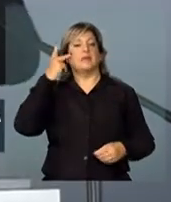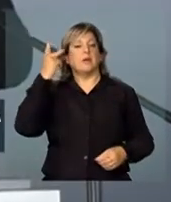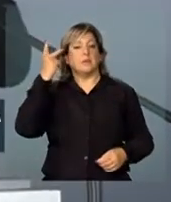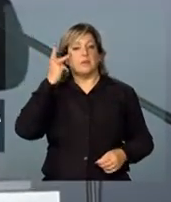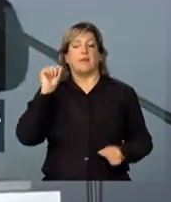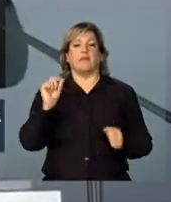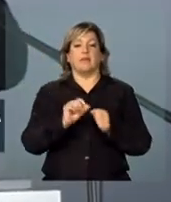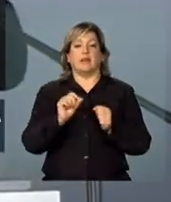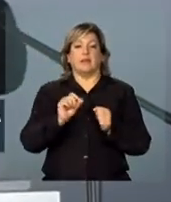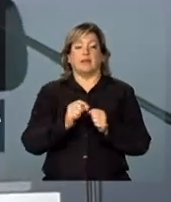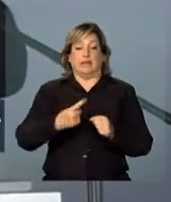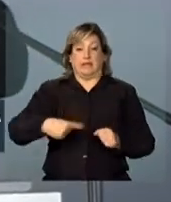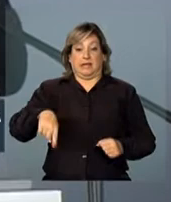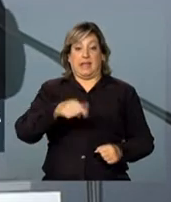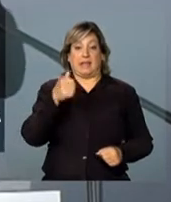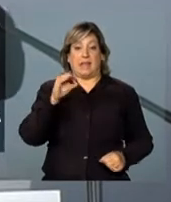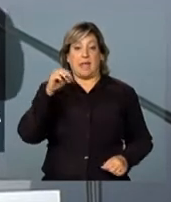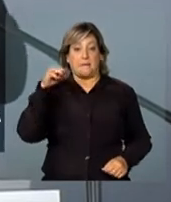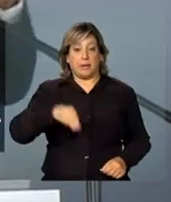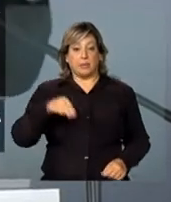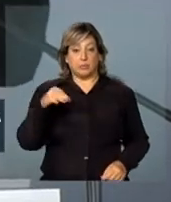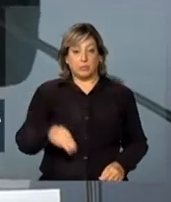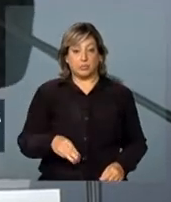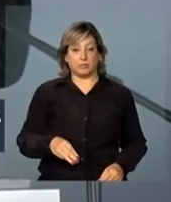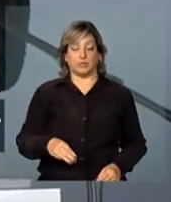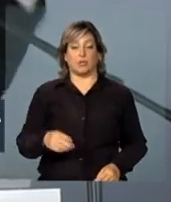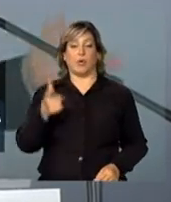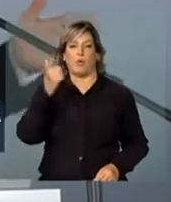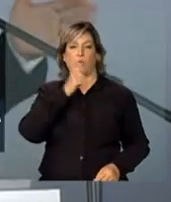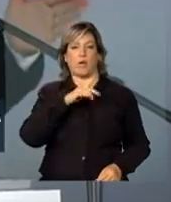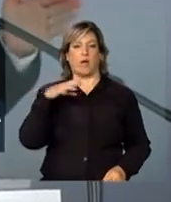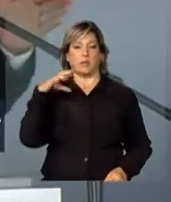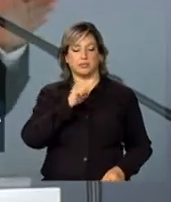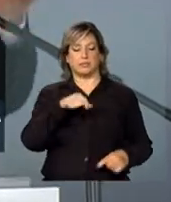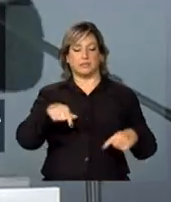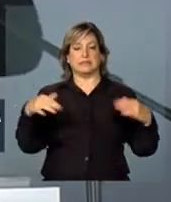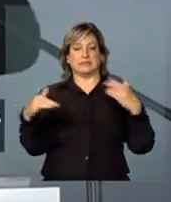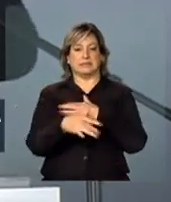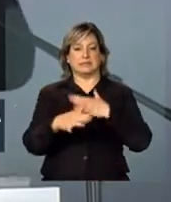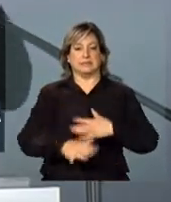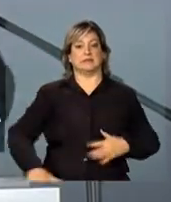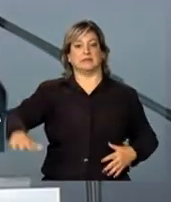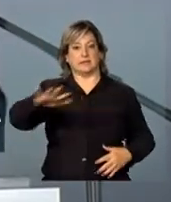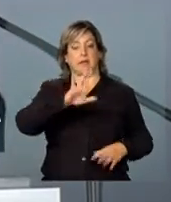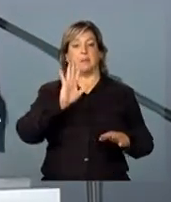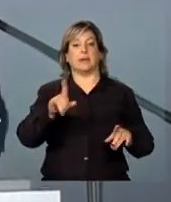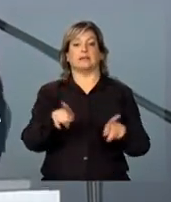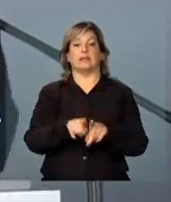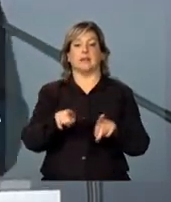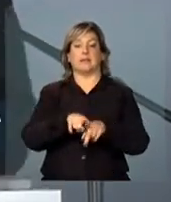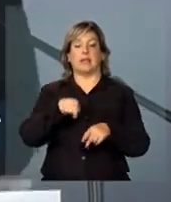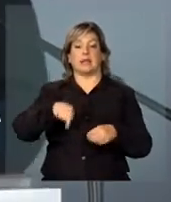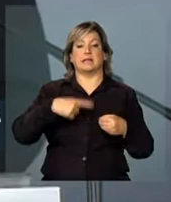e fazer com que esses 10 minutos aconteçam no centro de São Paulo, mas aconteça aqui na Zona Leste